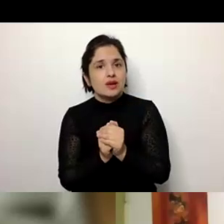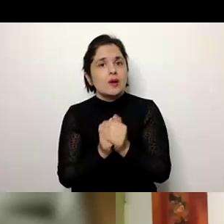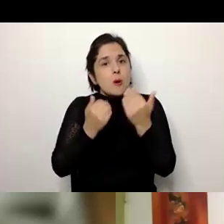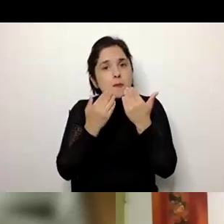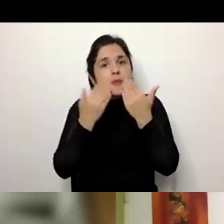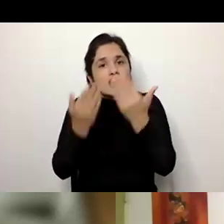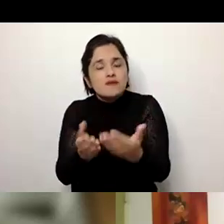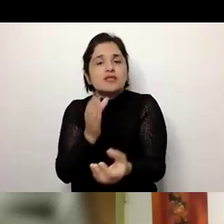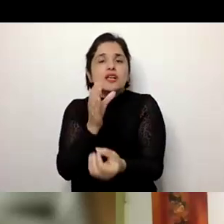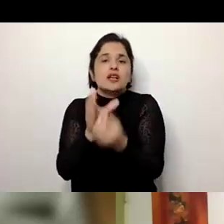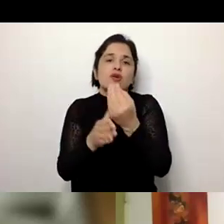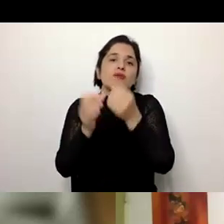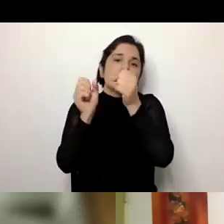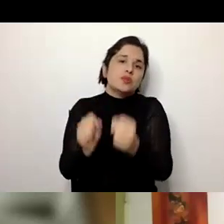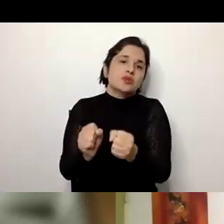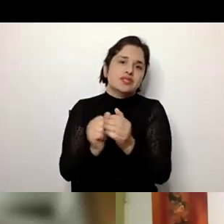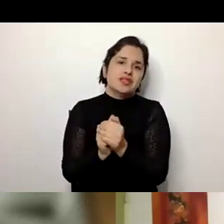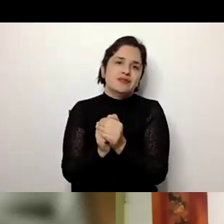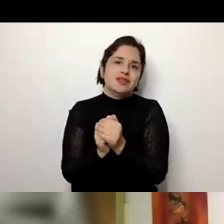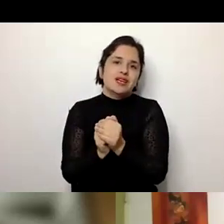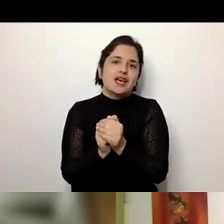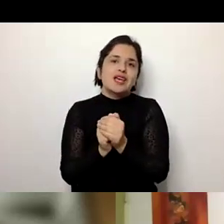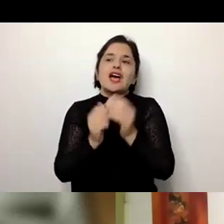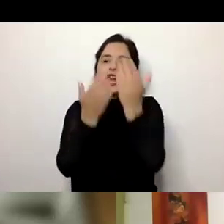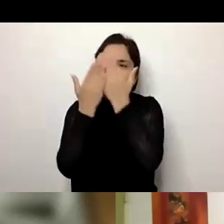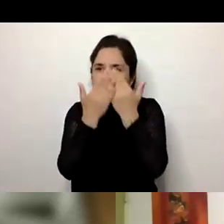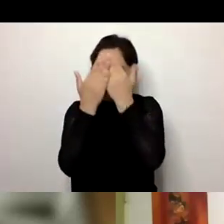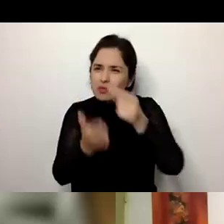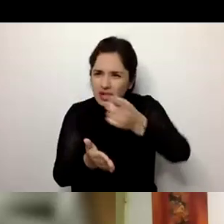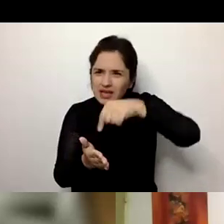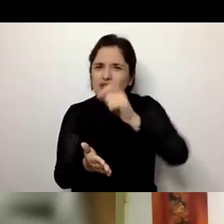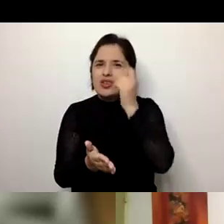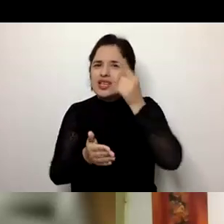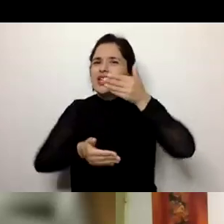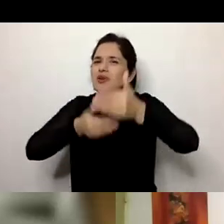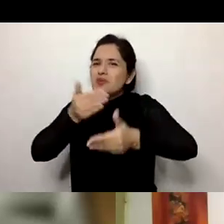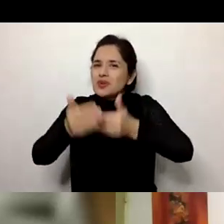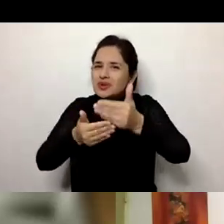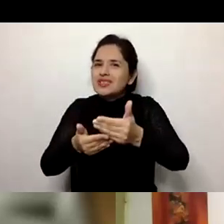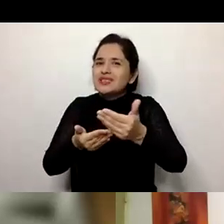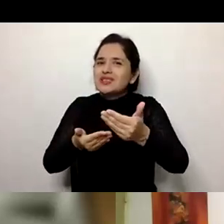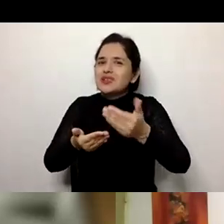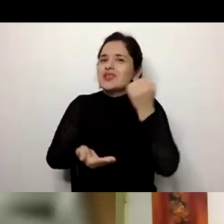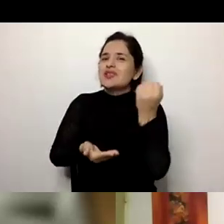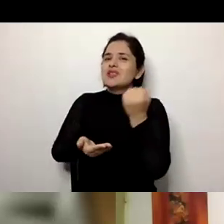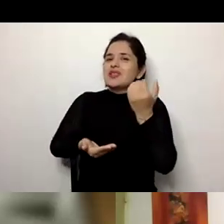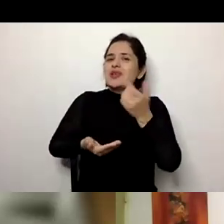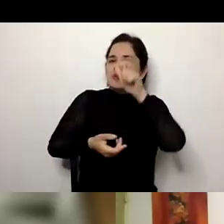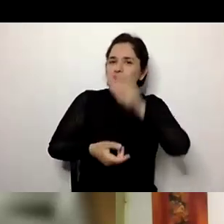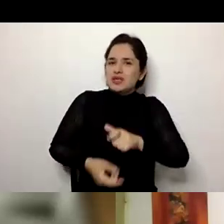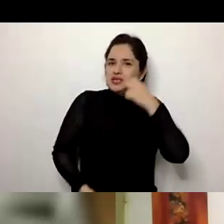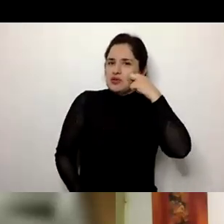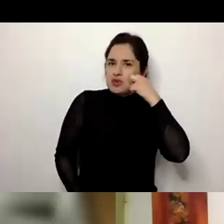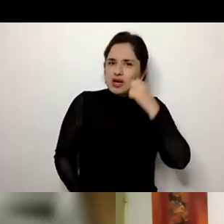os nossos, possibilitar que os nossos estudantes compreendam esse processo de desenvolvimento do ser humano